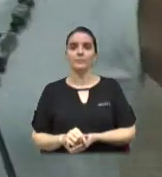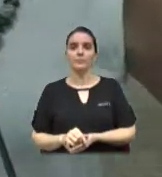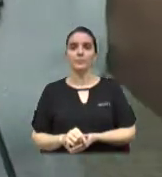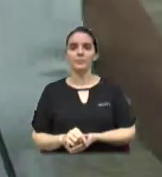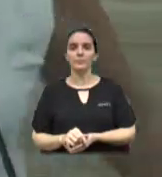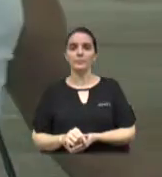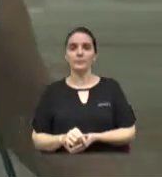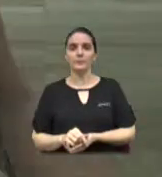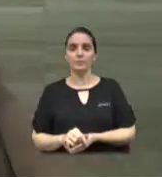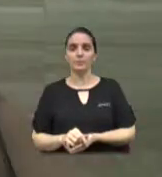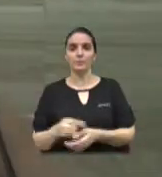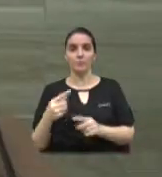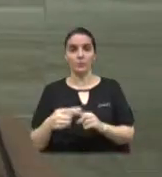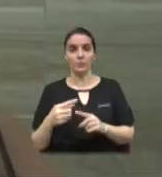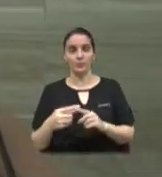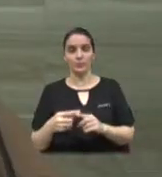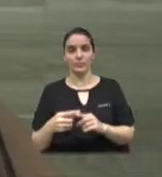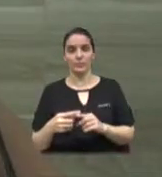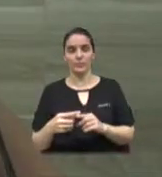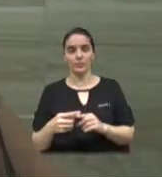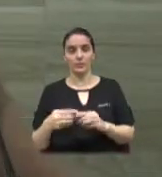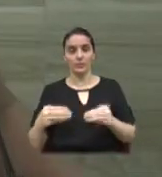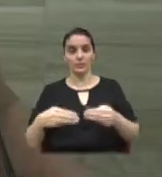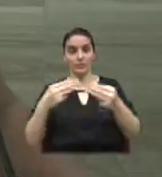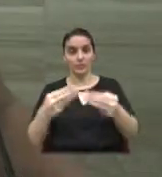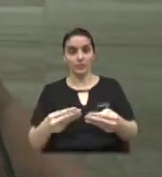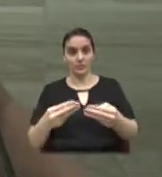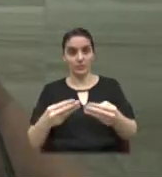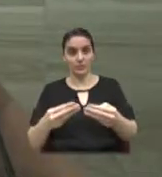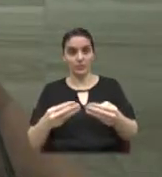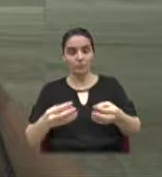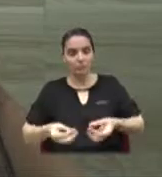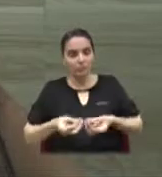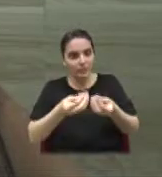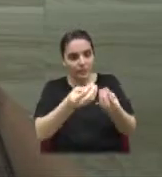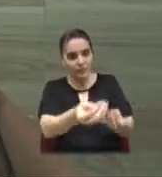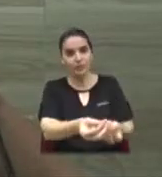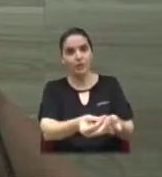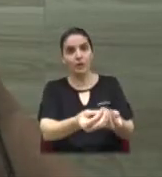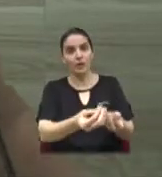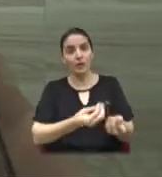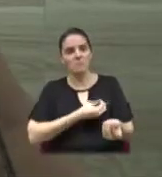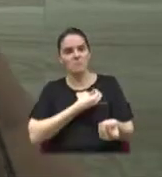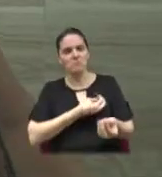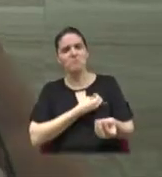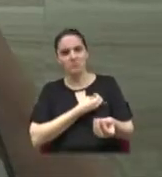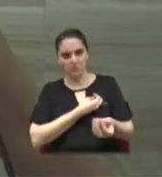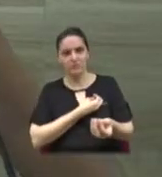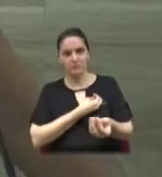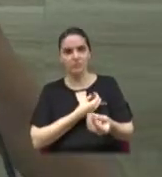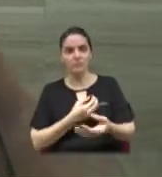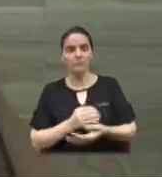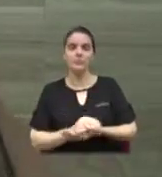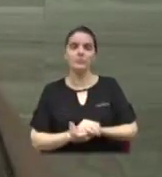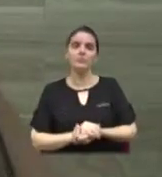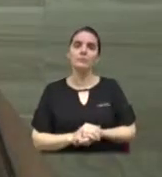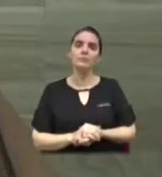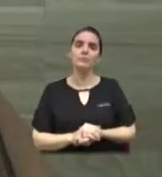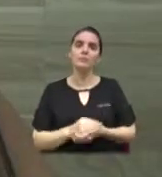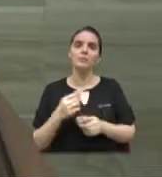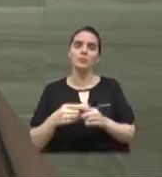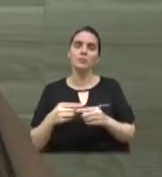essa moção aprovada, com certeza, nesse plenário,